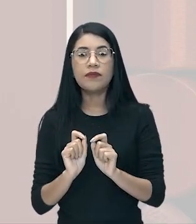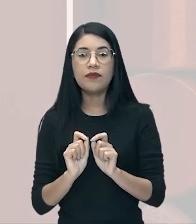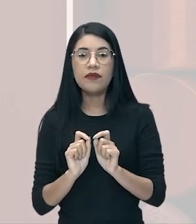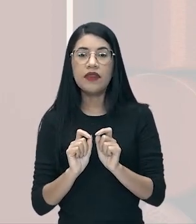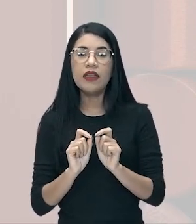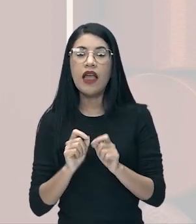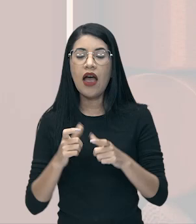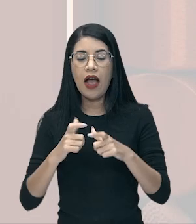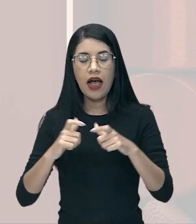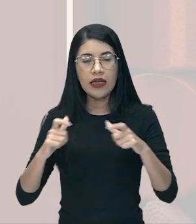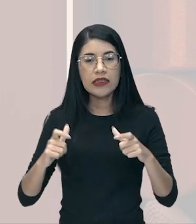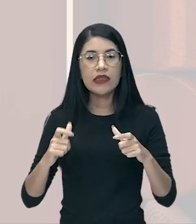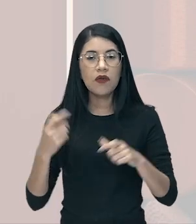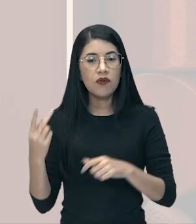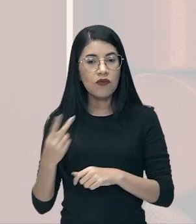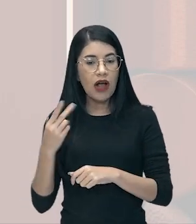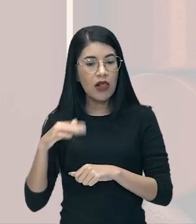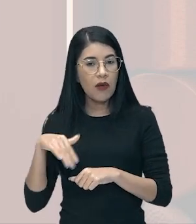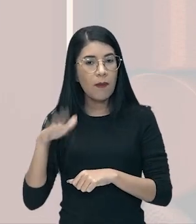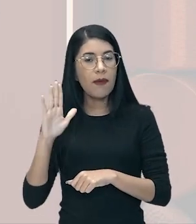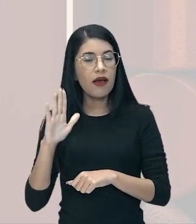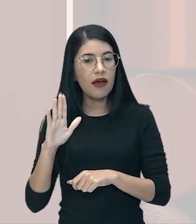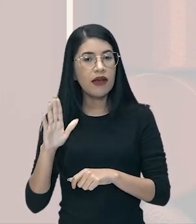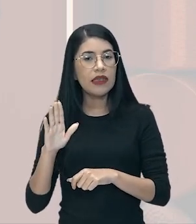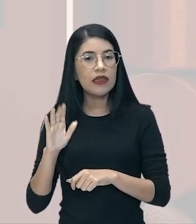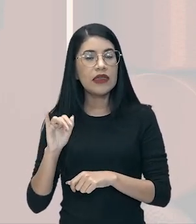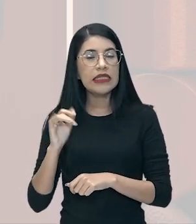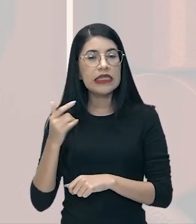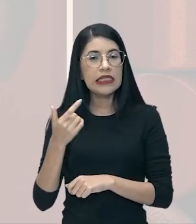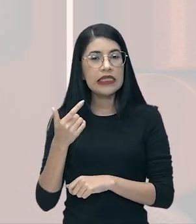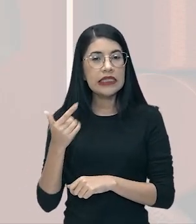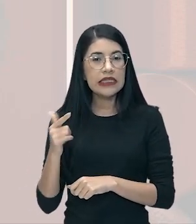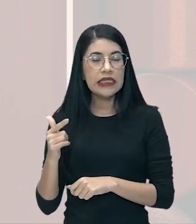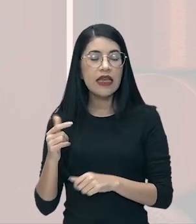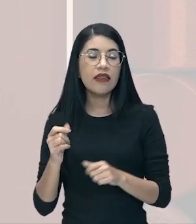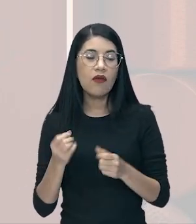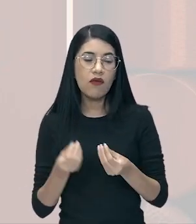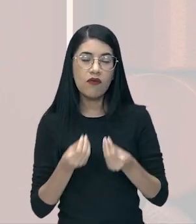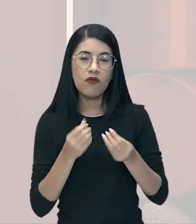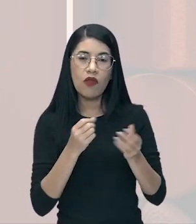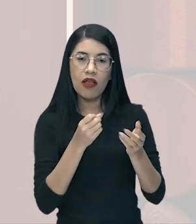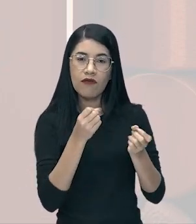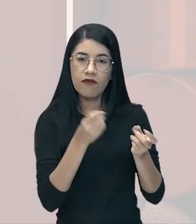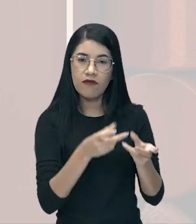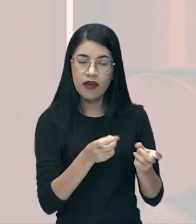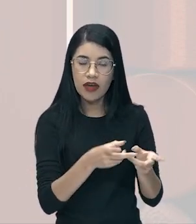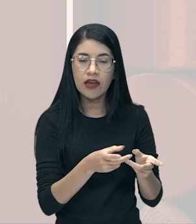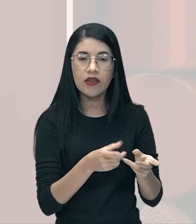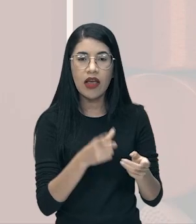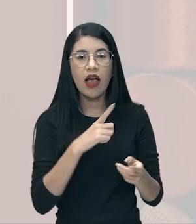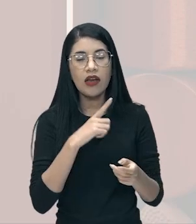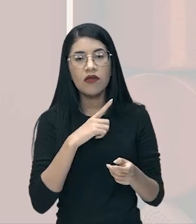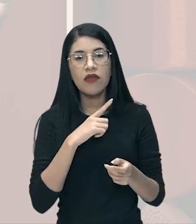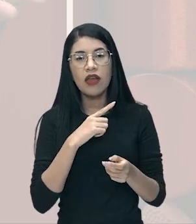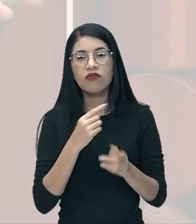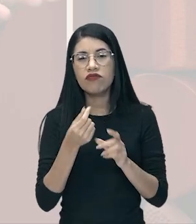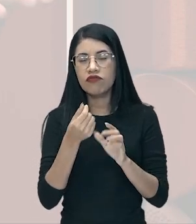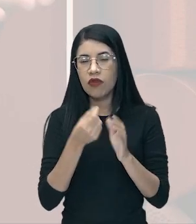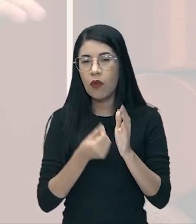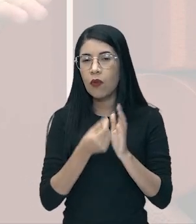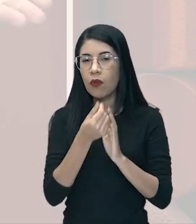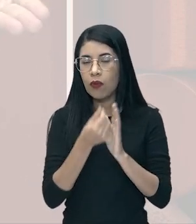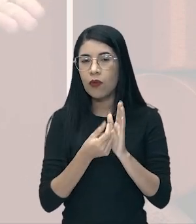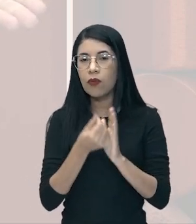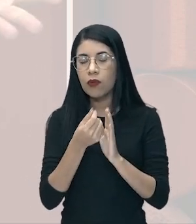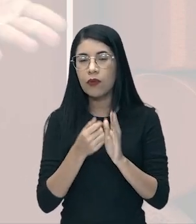valorizar e quando ela valorizar, eu vendo essa ação e obtenho um lucro. Vamos imaginar,